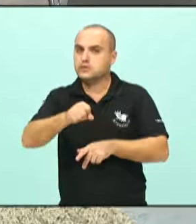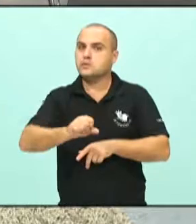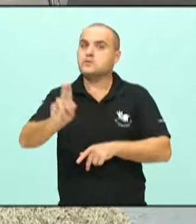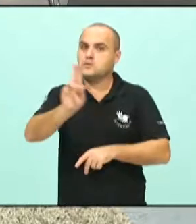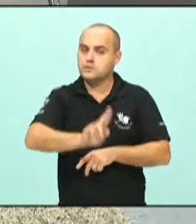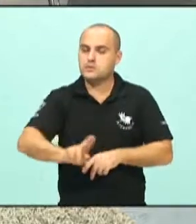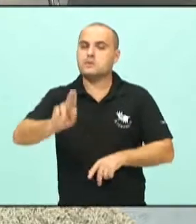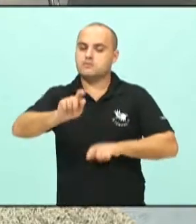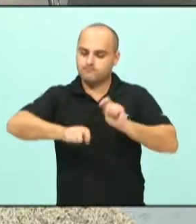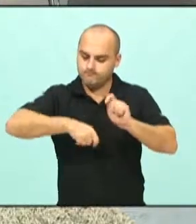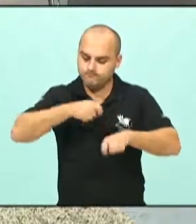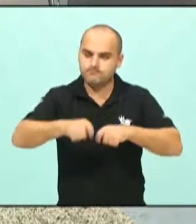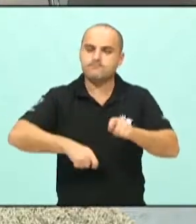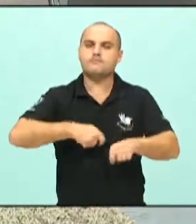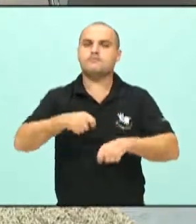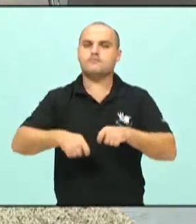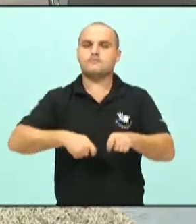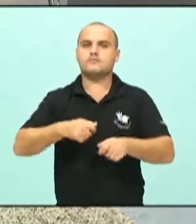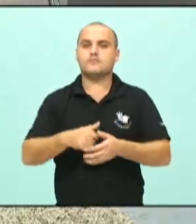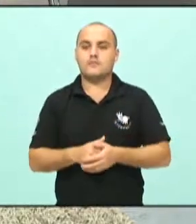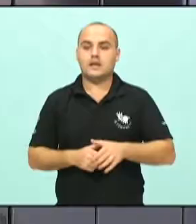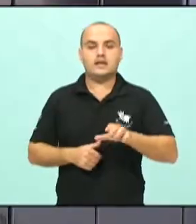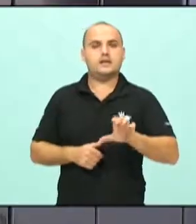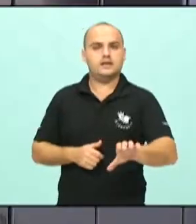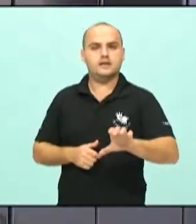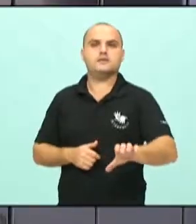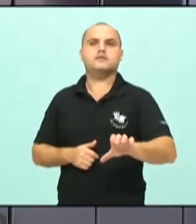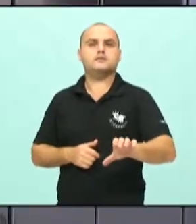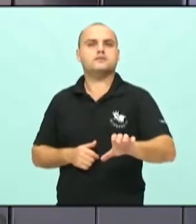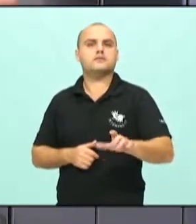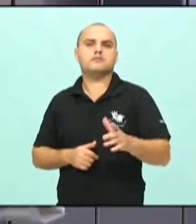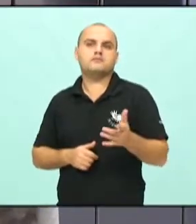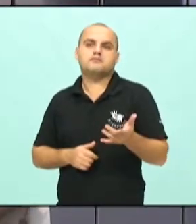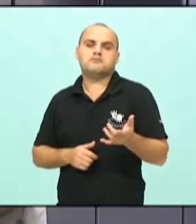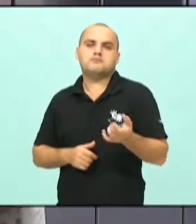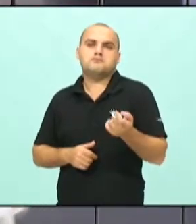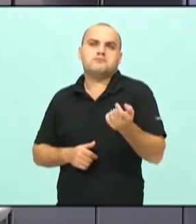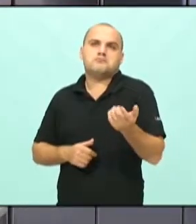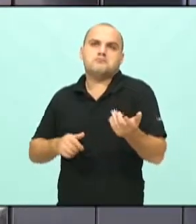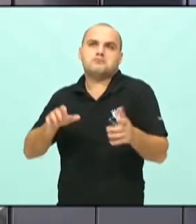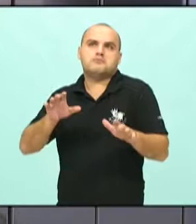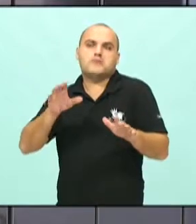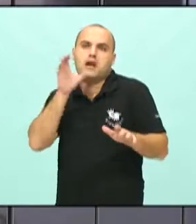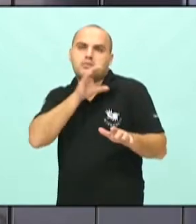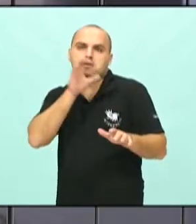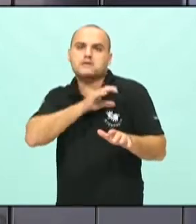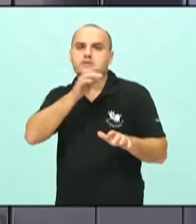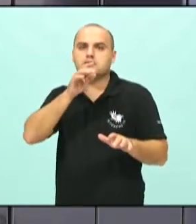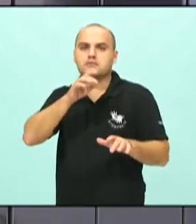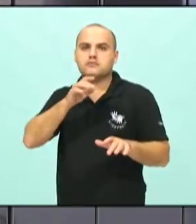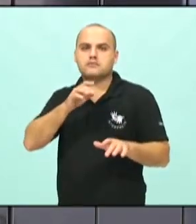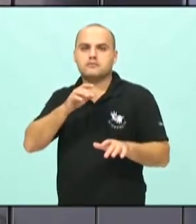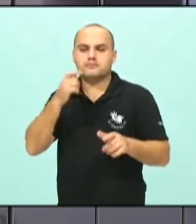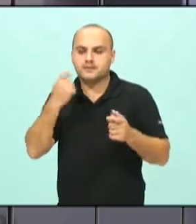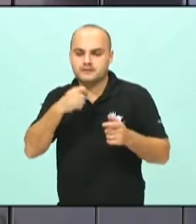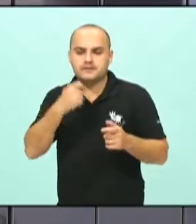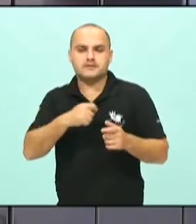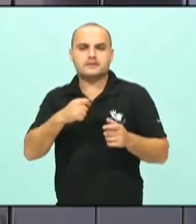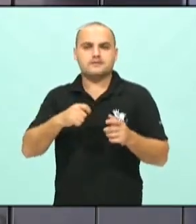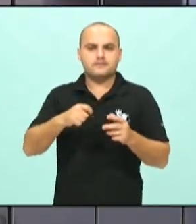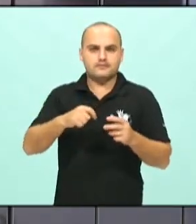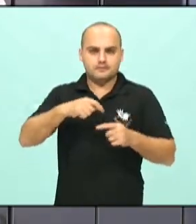bicicleta, e isso... Daqui a pouquinho o cara tá andando, precisa dar uma apertada lá